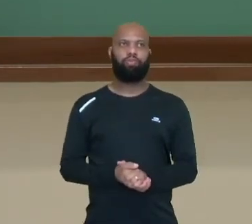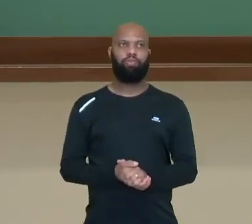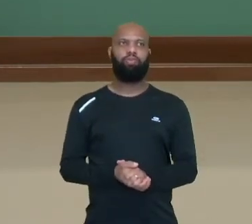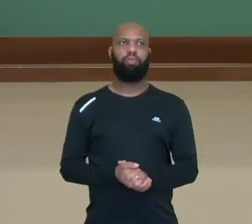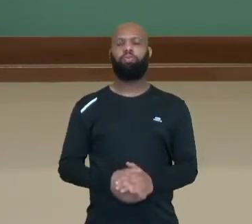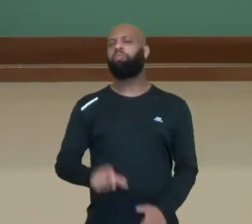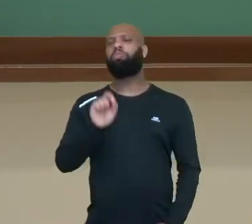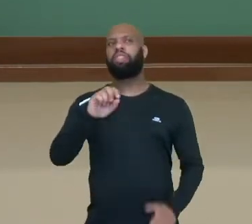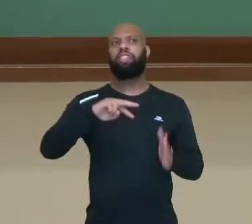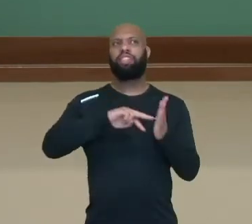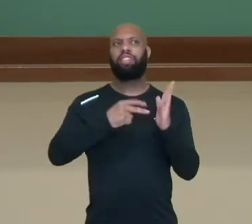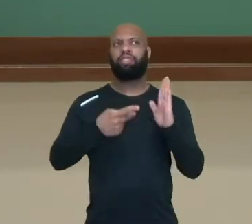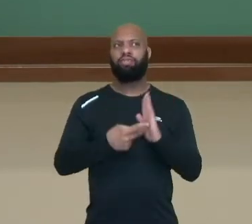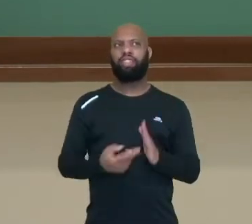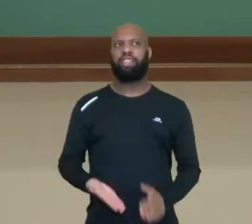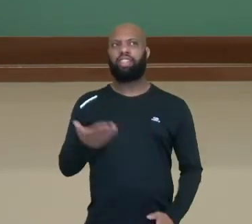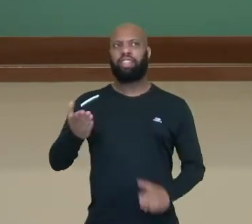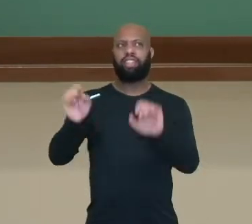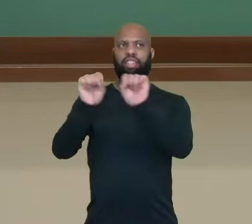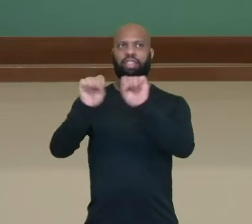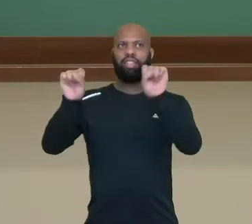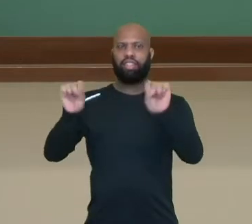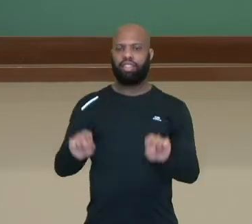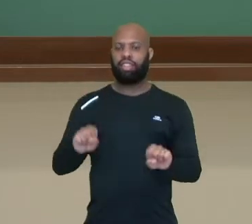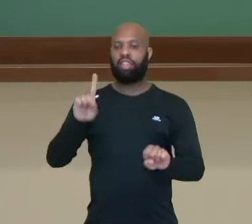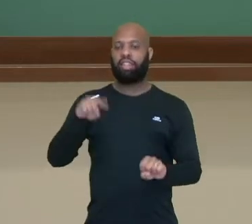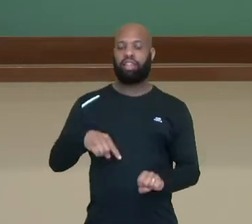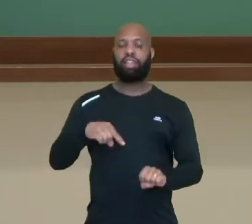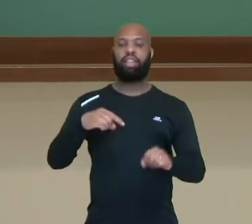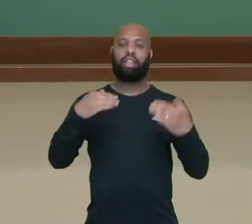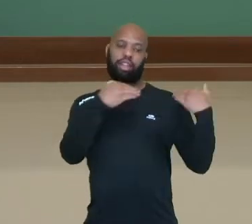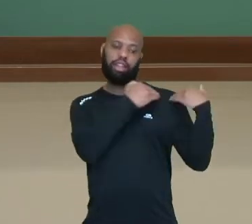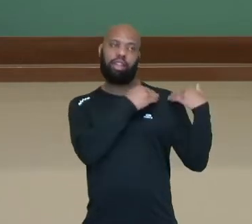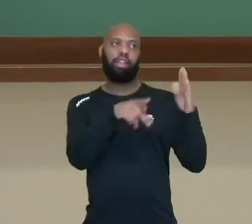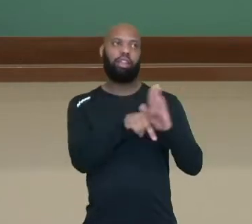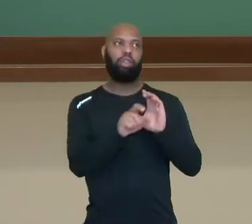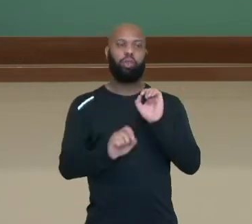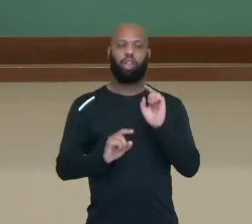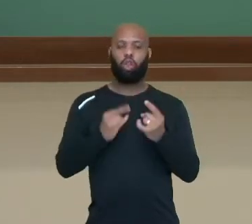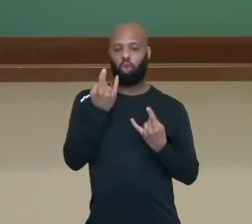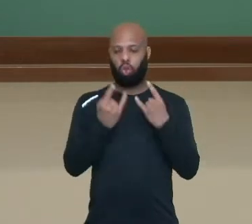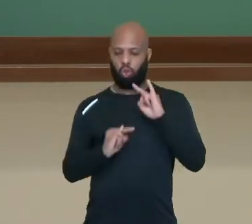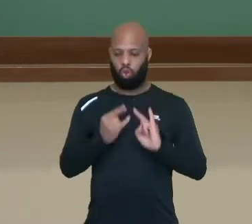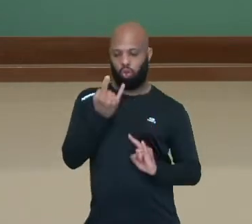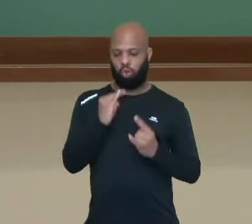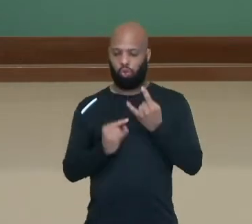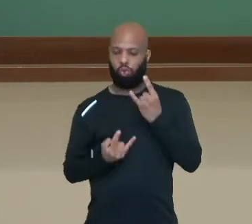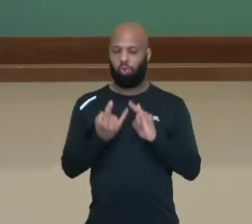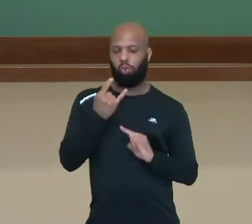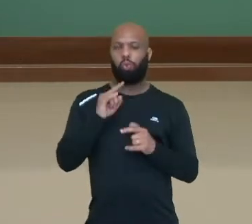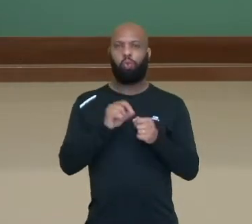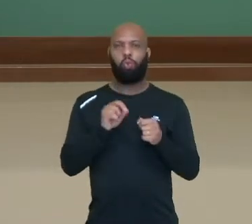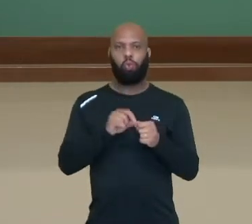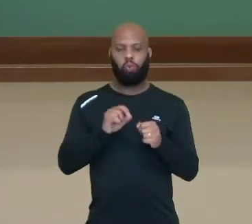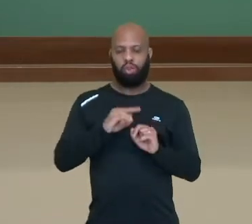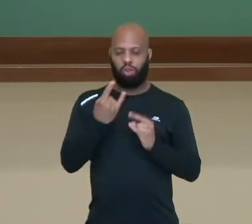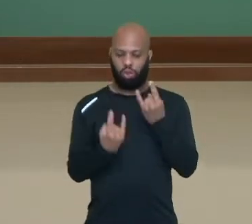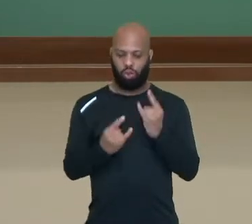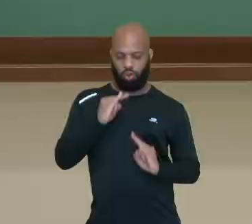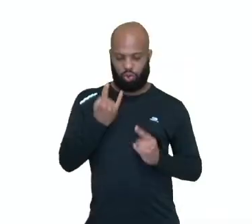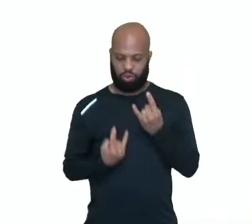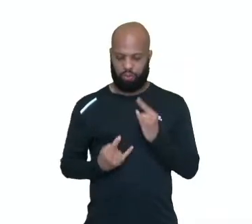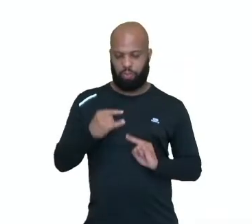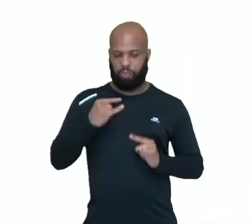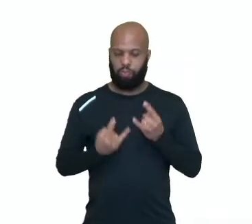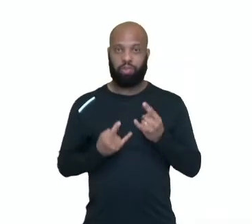Então o que é o sistema endócrino? O sistema endócrino é responsável pela liberação dos hormônios, é a produção e a liberação dos hormônios.